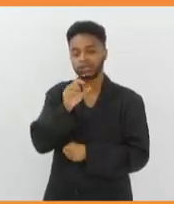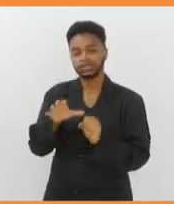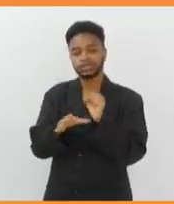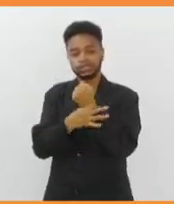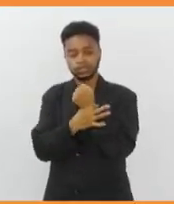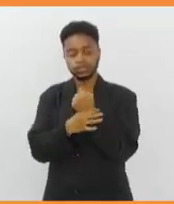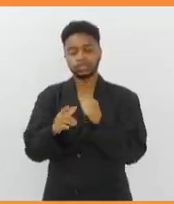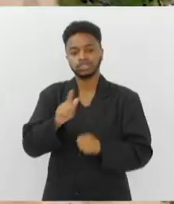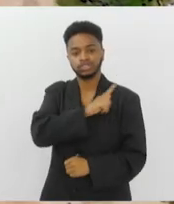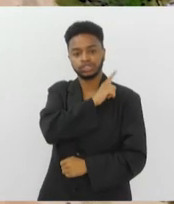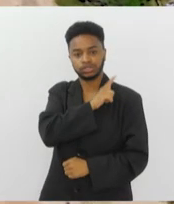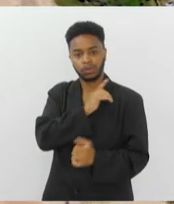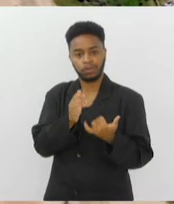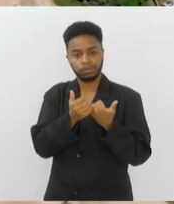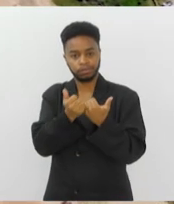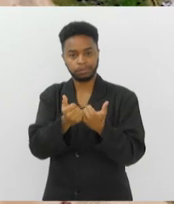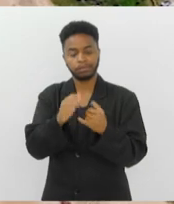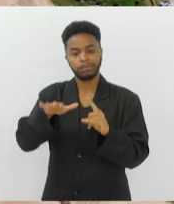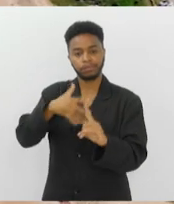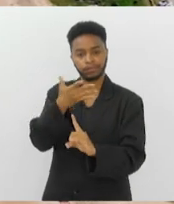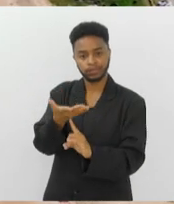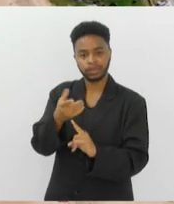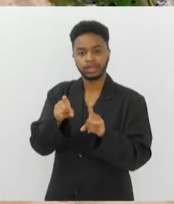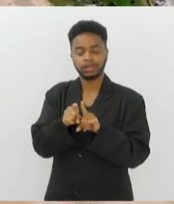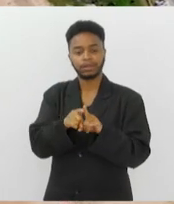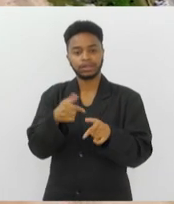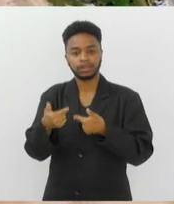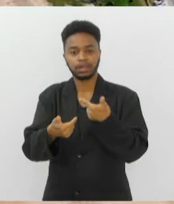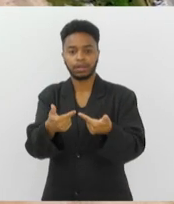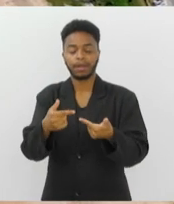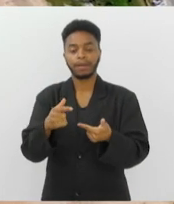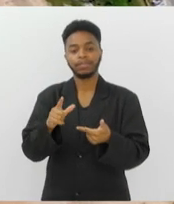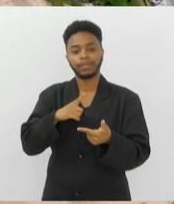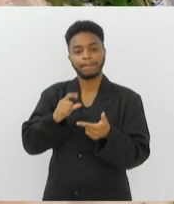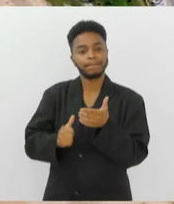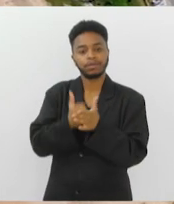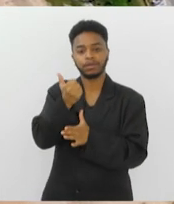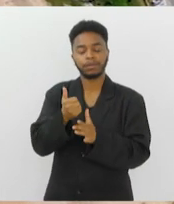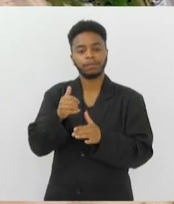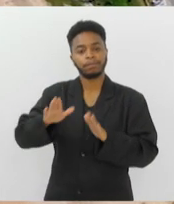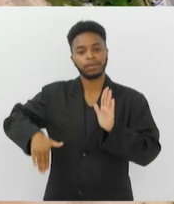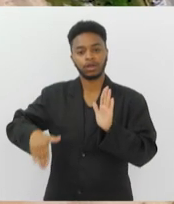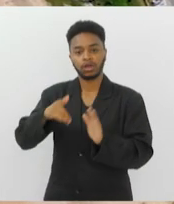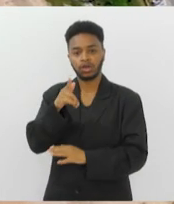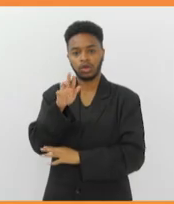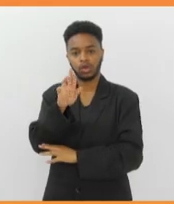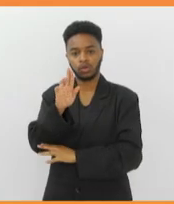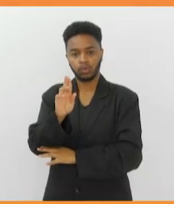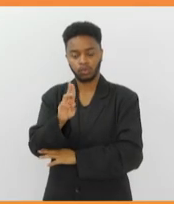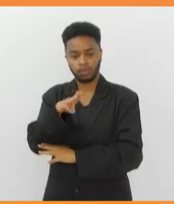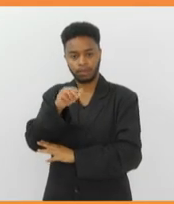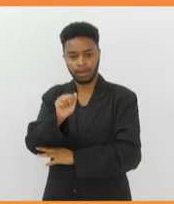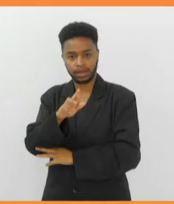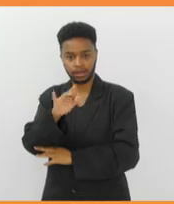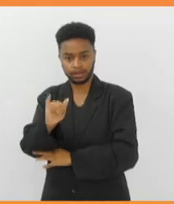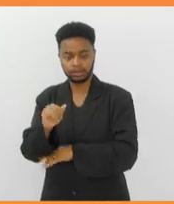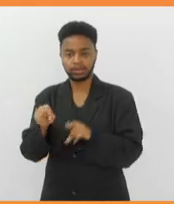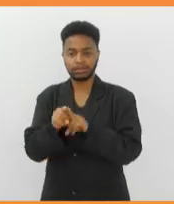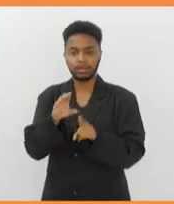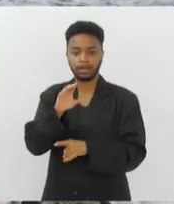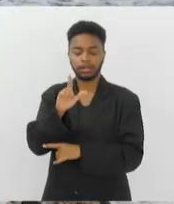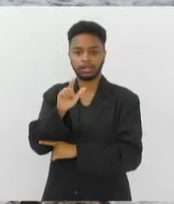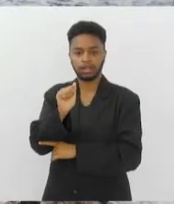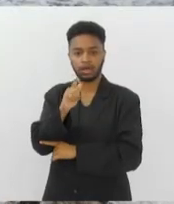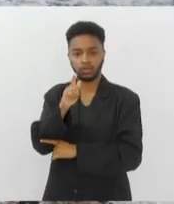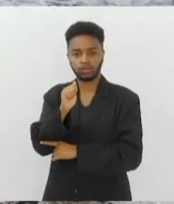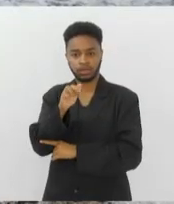patrimonial e serviços. Entre as praias indicadas pela primeira vez, estão Grumaria, na zona oeste da capital, Lago Narca e Sara, em Arraial do